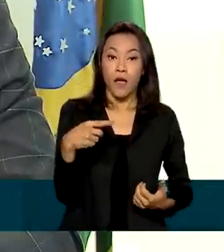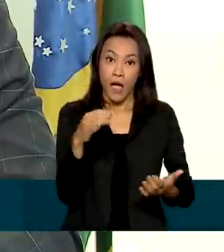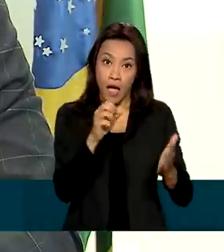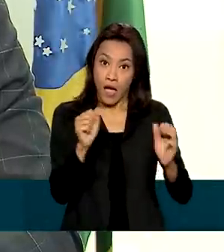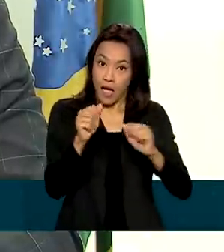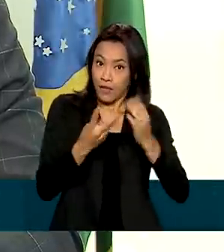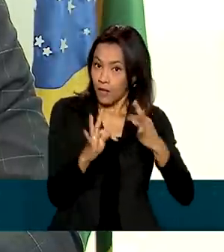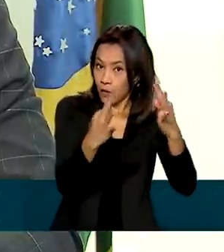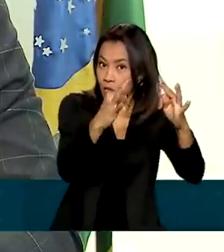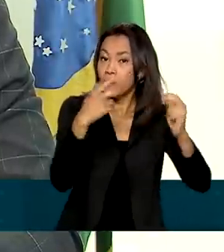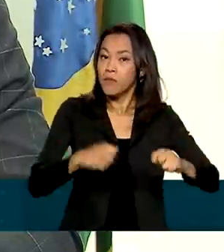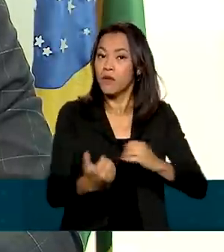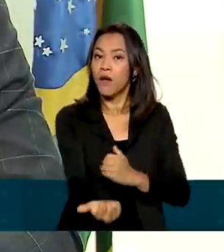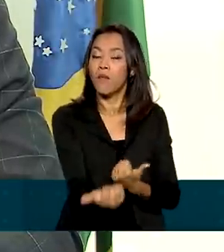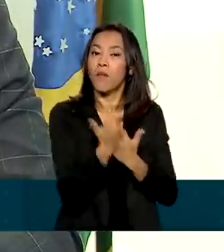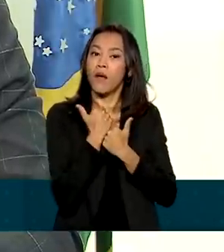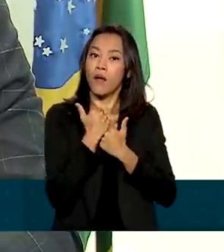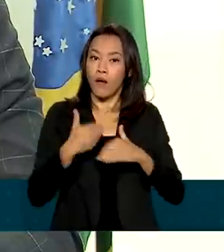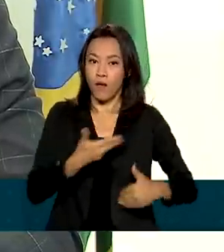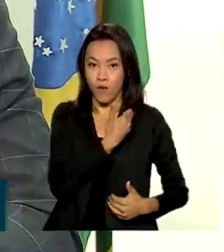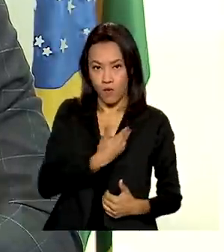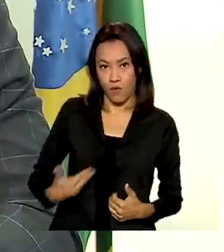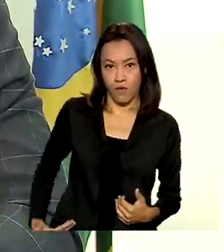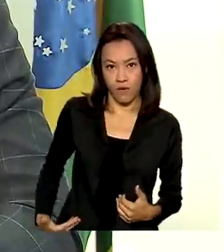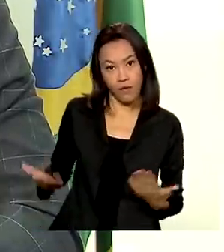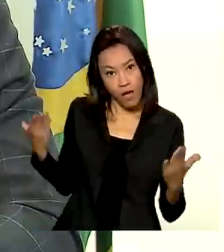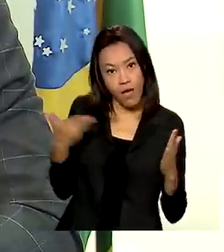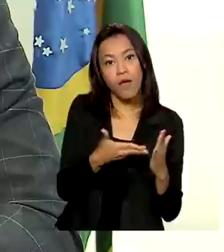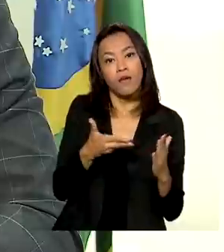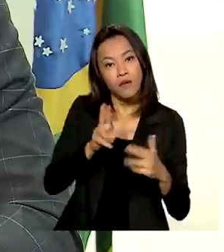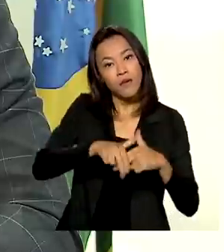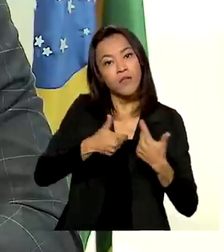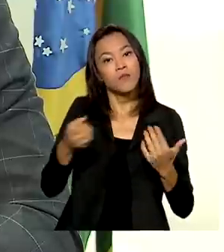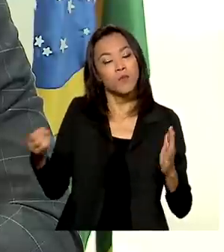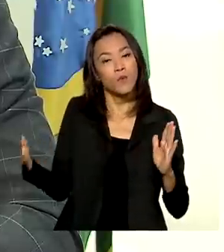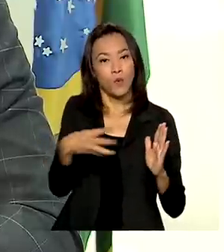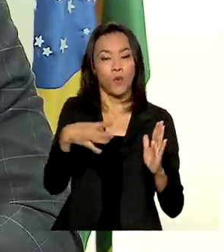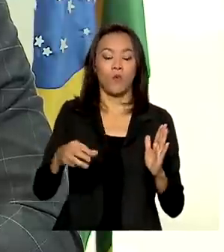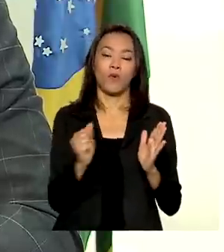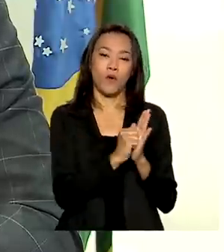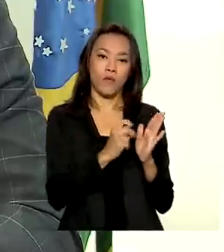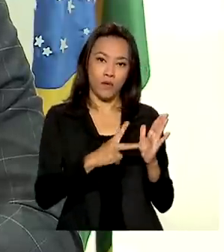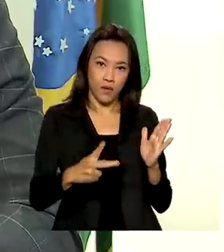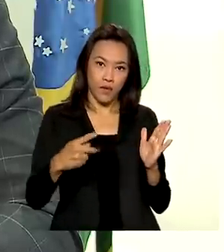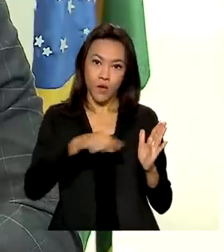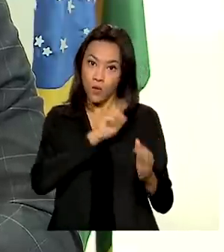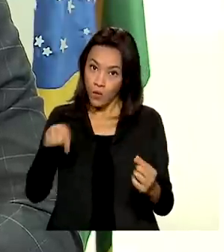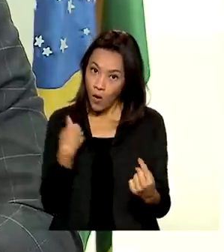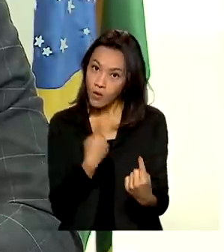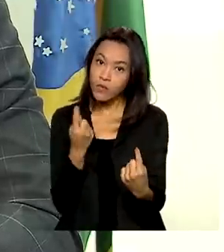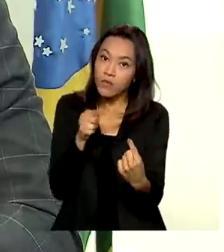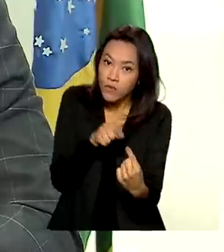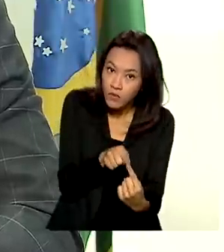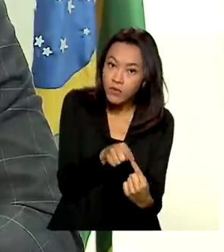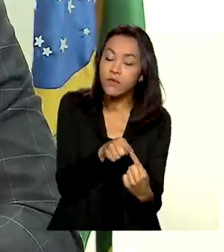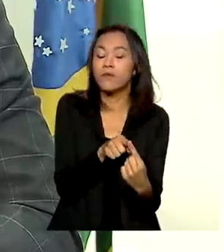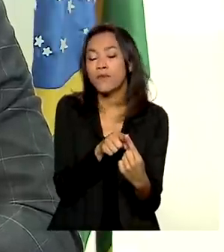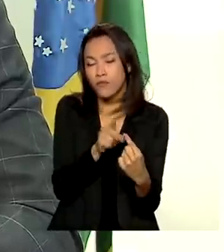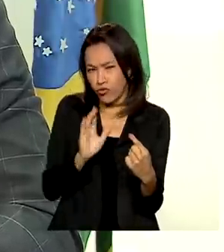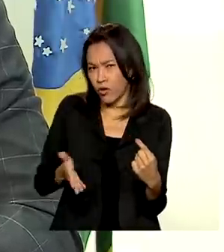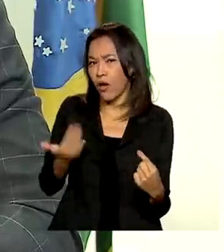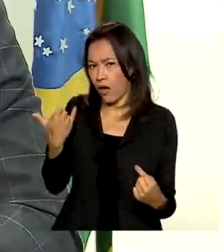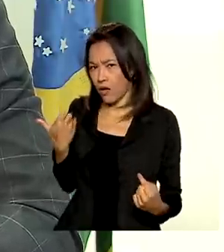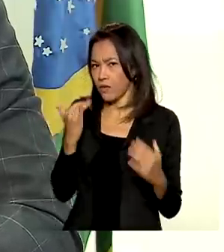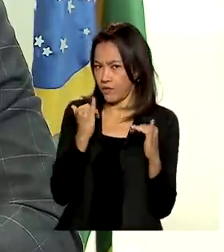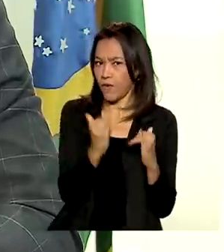que a procura fazer com esse novo aplicativo. A intenção nossa, como eu falei, é